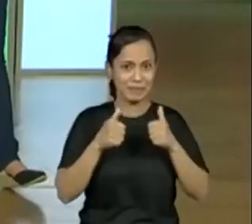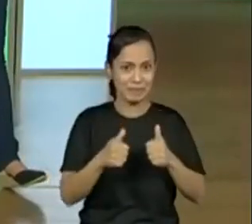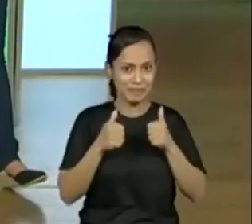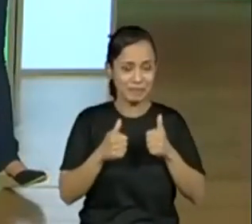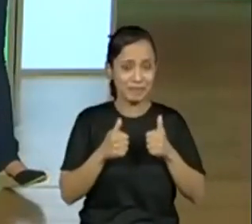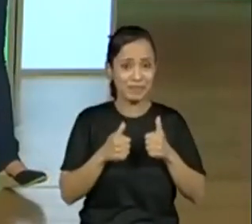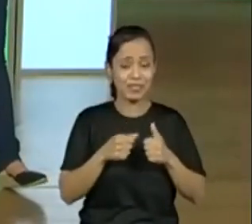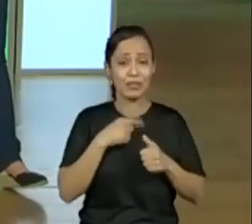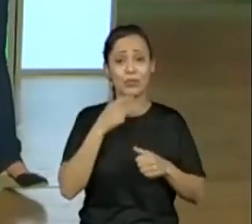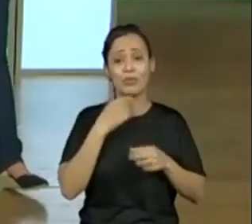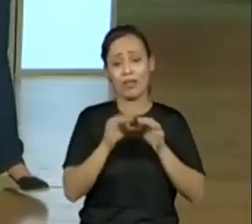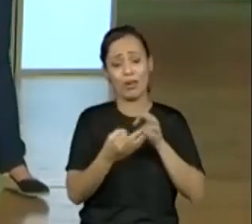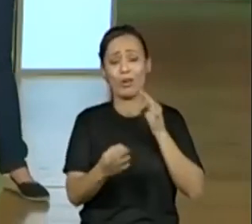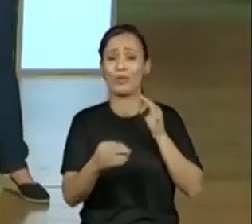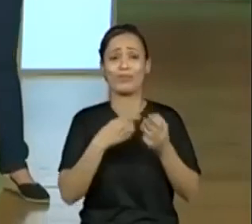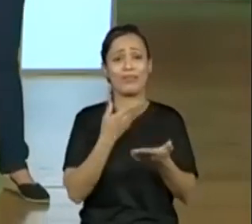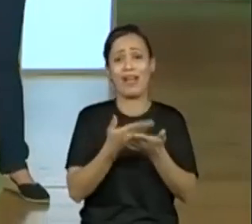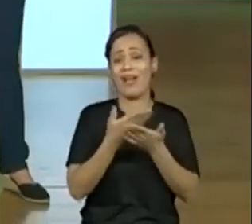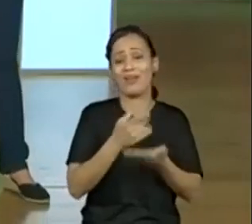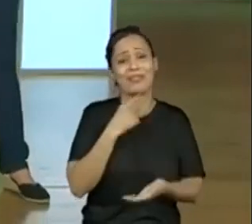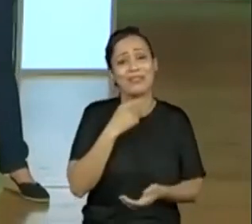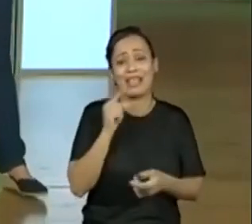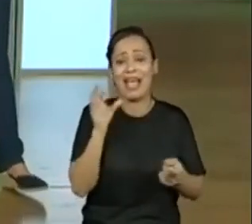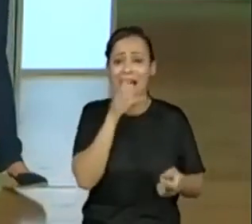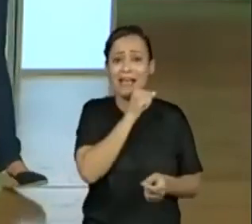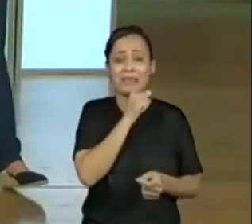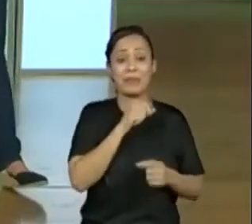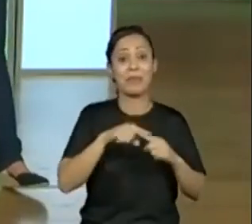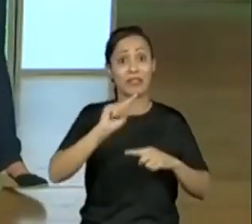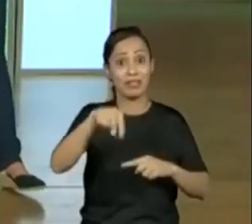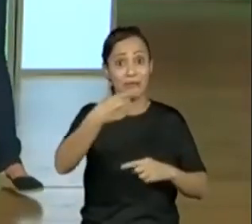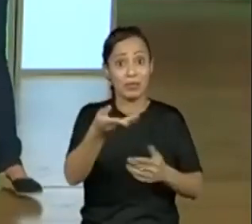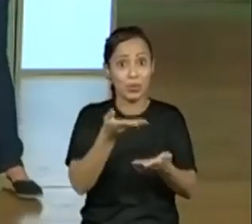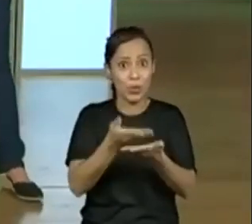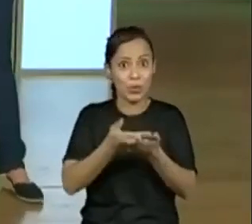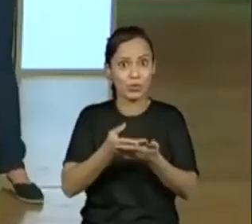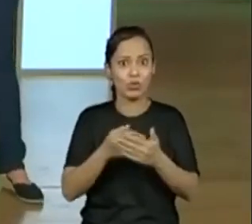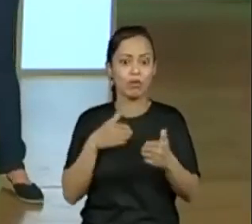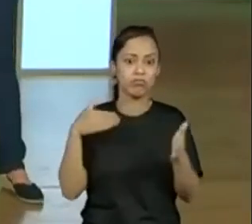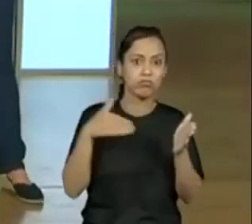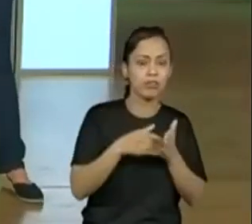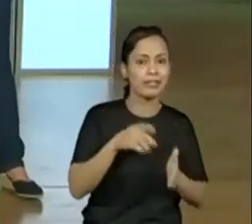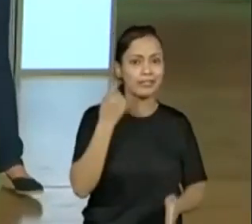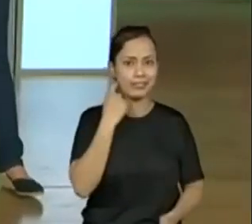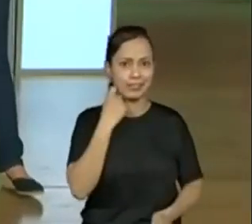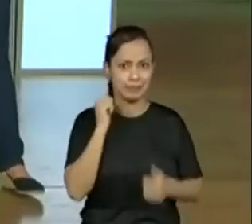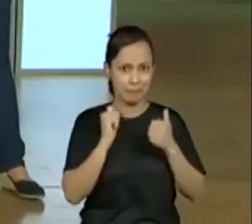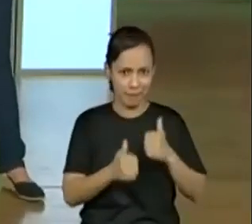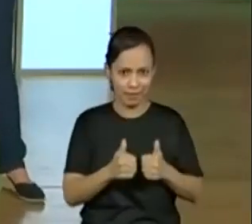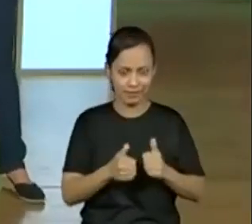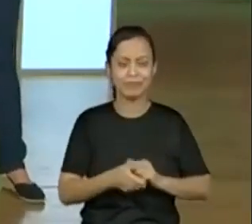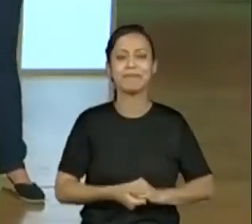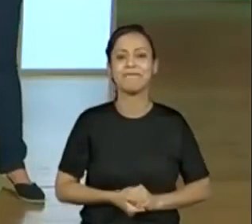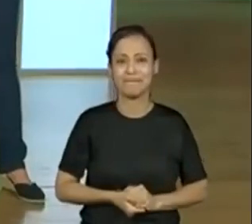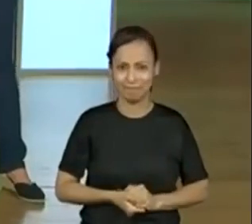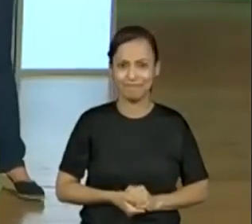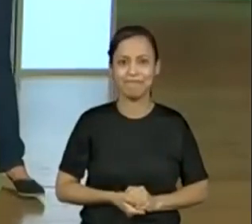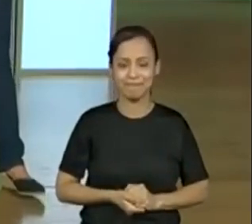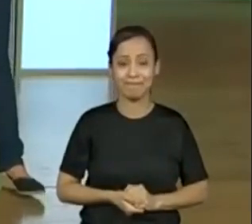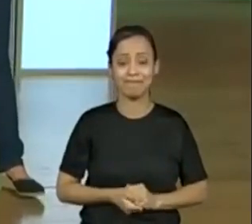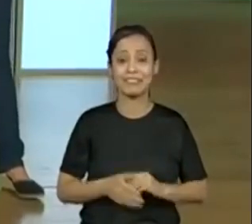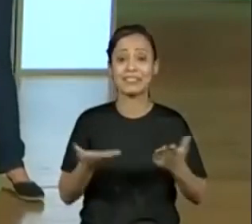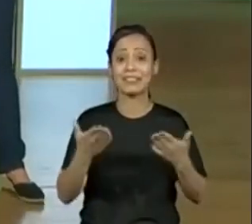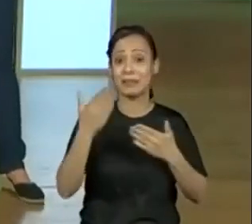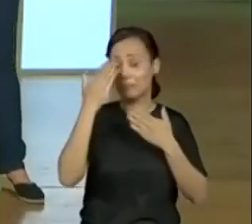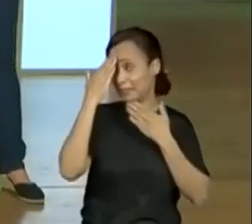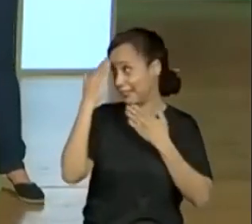pouquinho, não dá pra falar tanto. Mas vamos continuar aí até sexta-feira com o material, né, professora? Isso mesmo. Então, muito